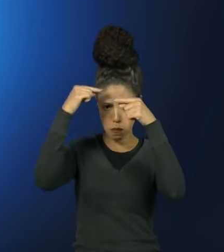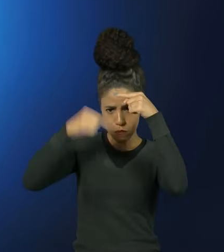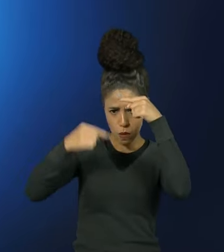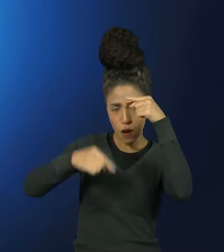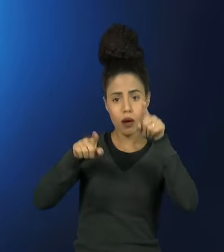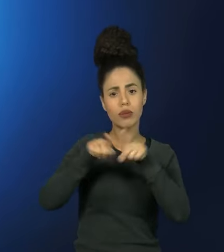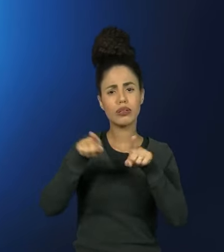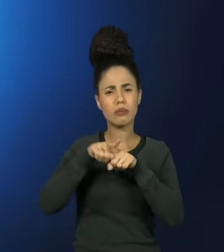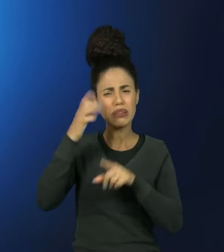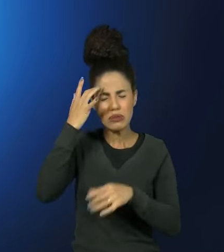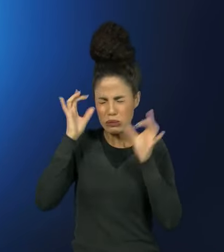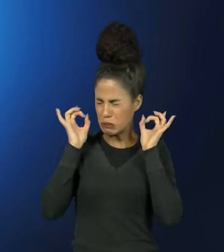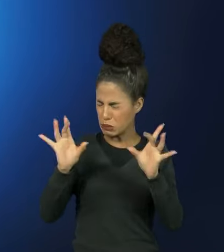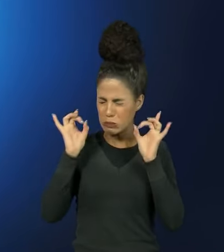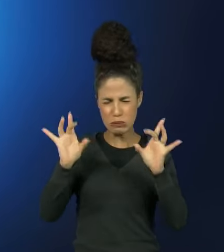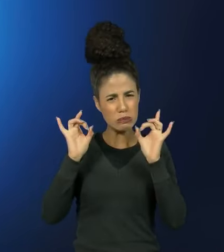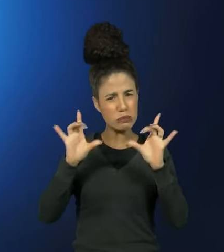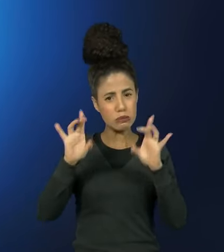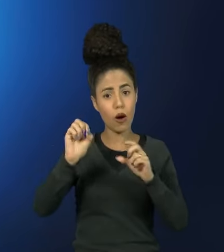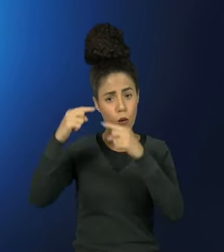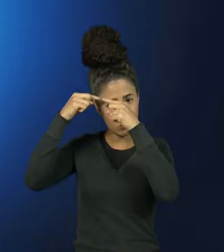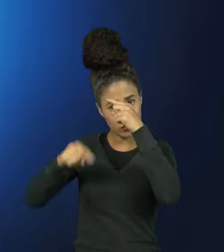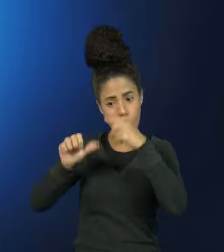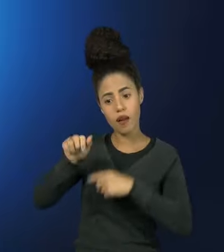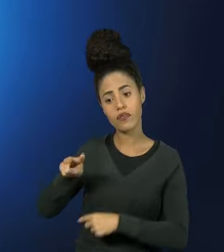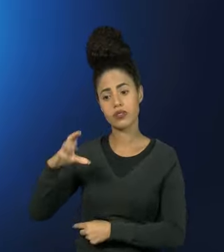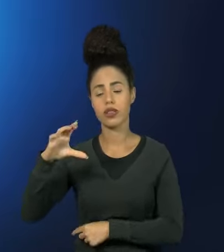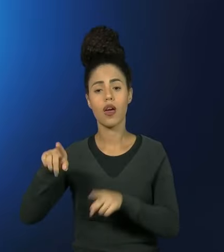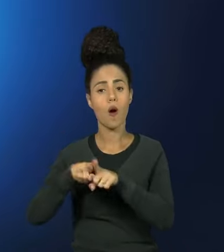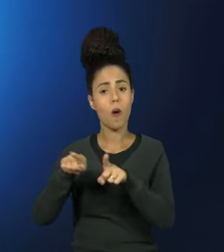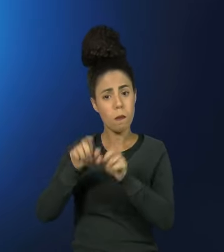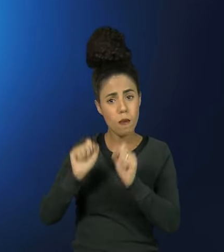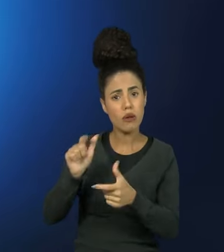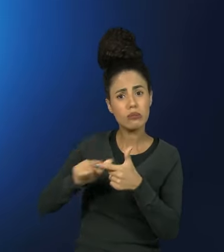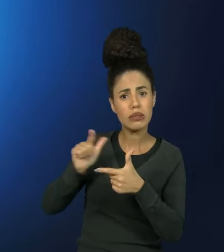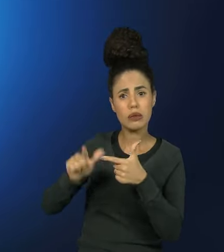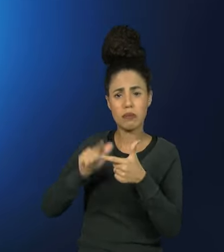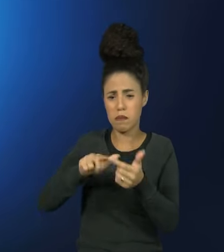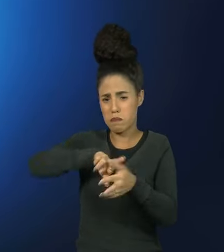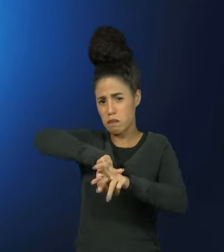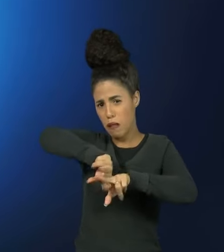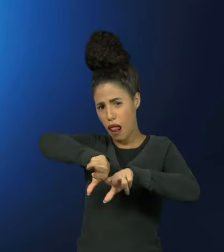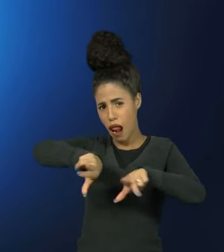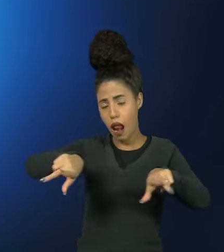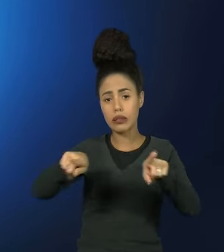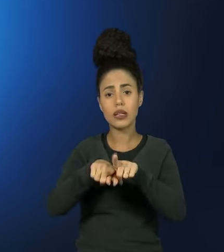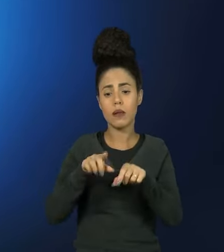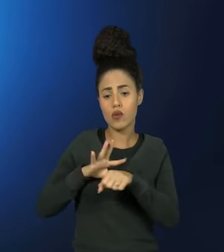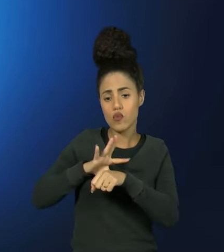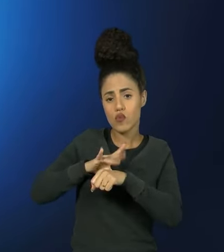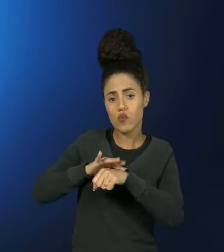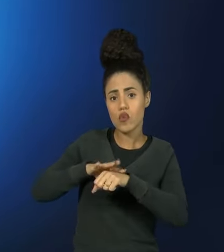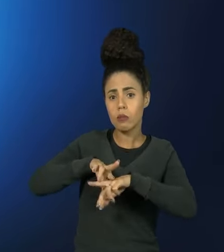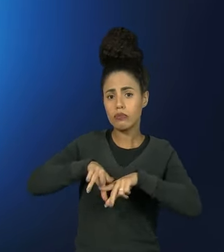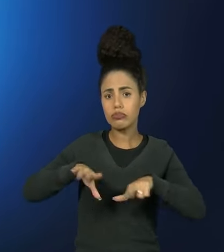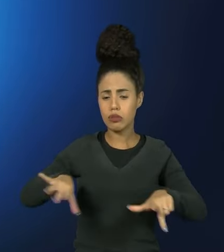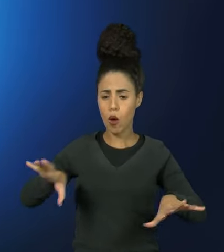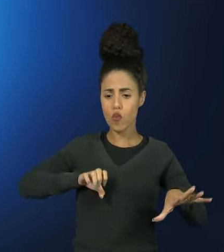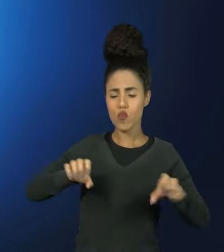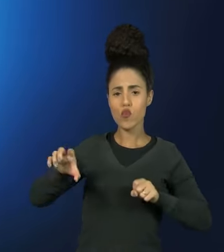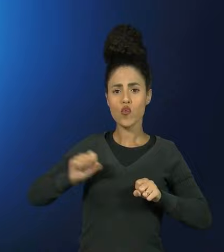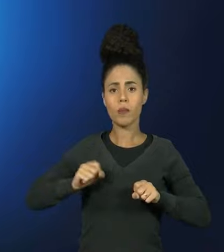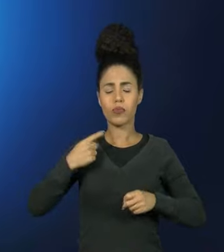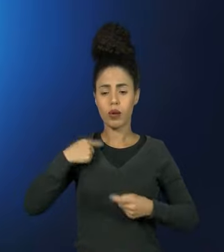Enxaqueca, AVC ou acidente vascular cerebral, esclerose múltipla e doenças infecciosas do